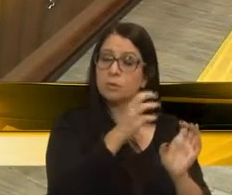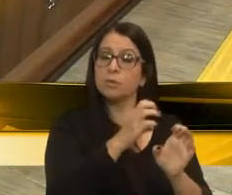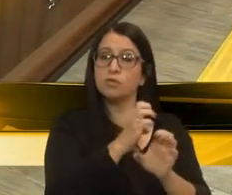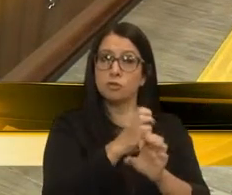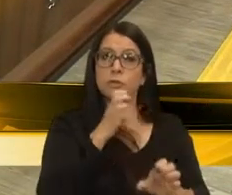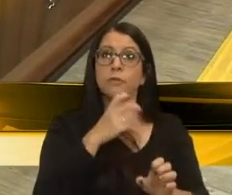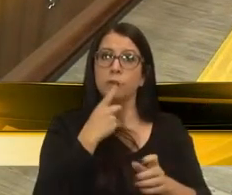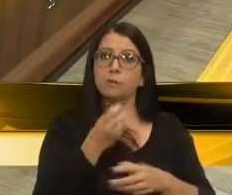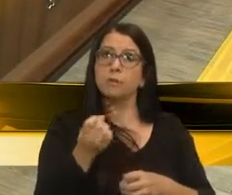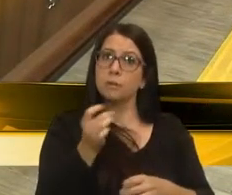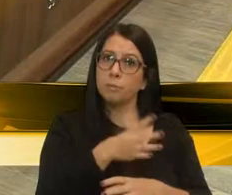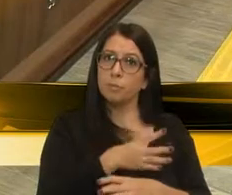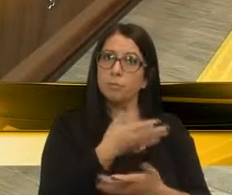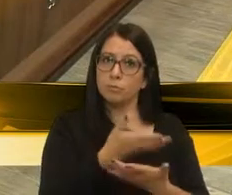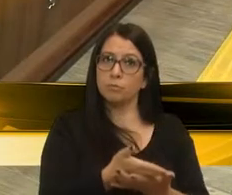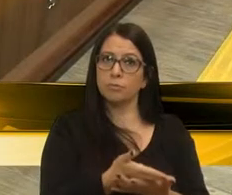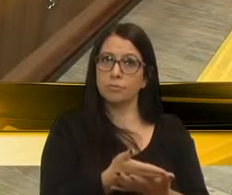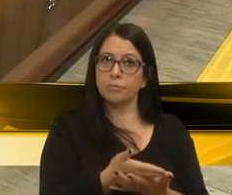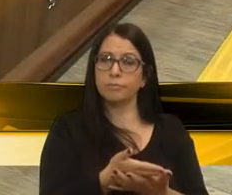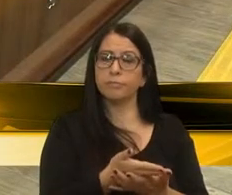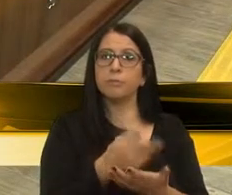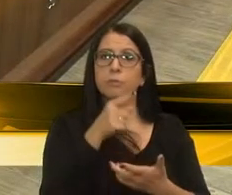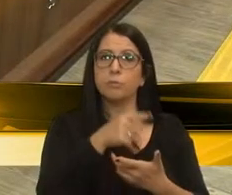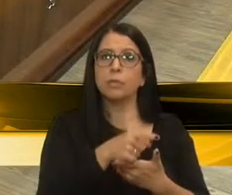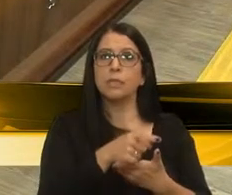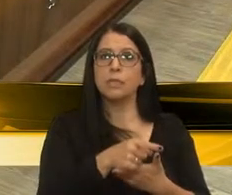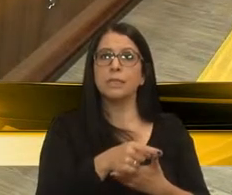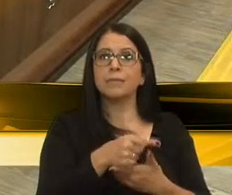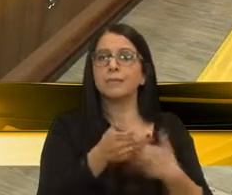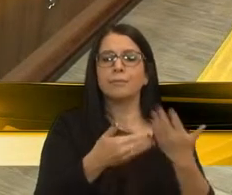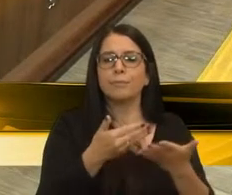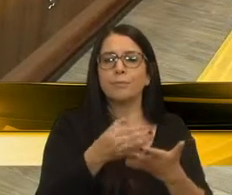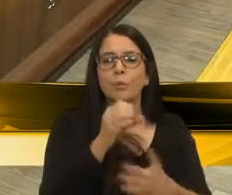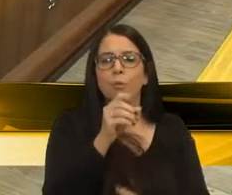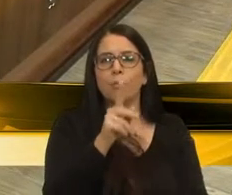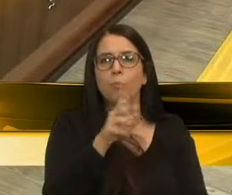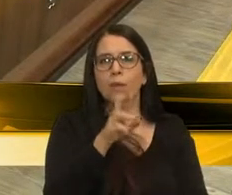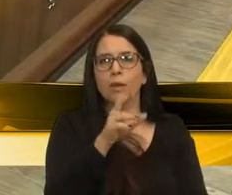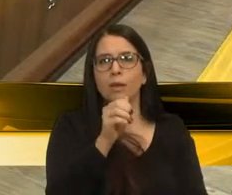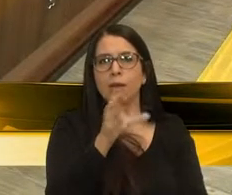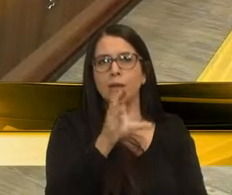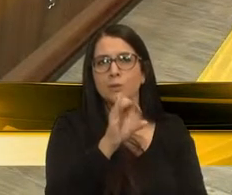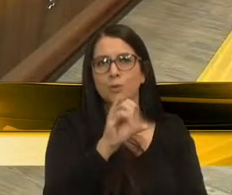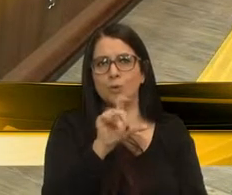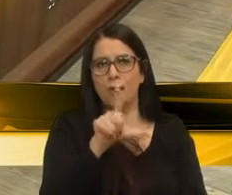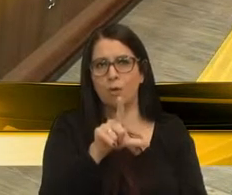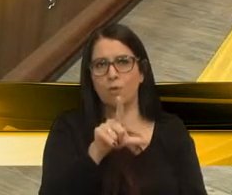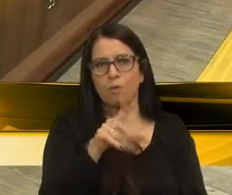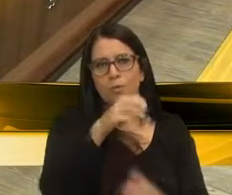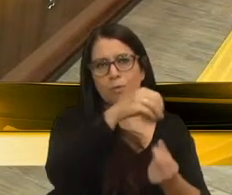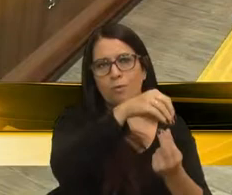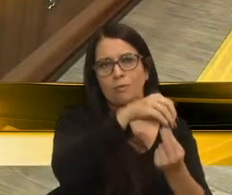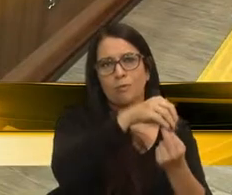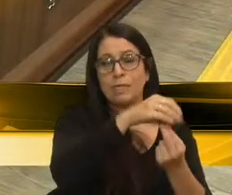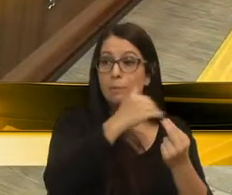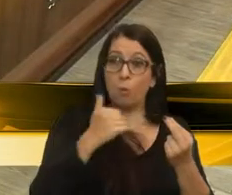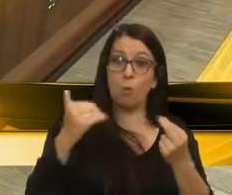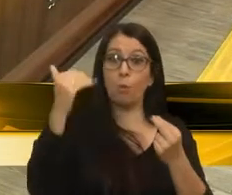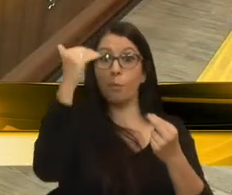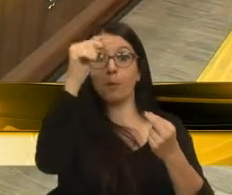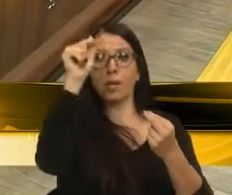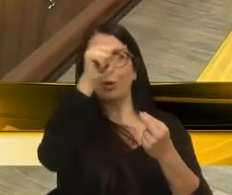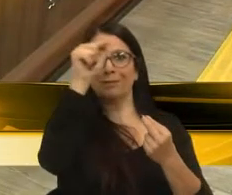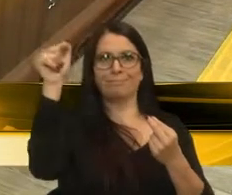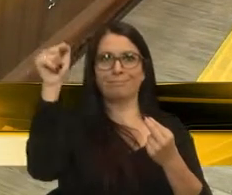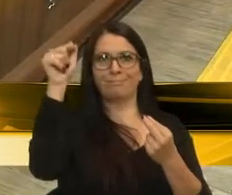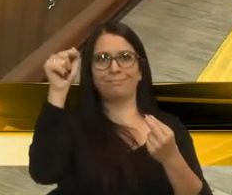colocaram à disposição, colocaram, inclusive, a cara para bater, porque esses são da parte operacional da RGE. A minha crítica sempre é dos superiores da RGE, e